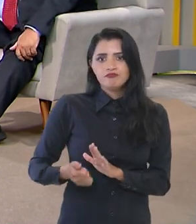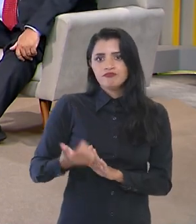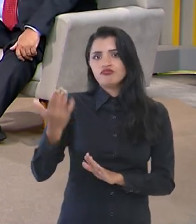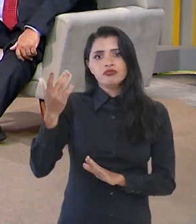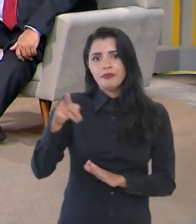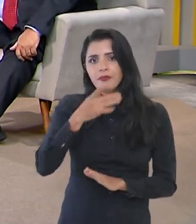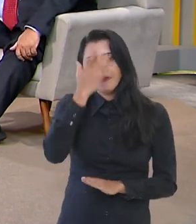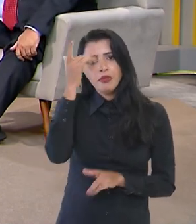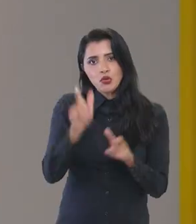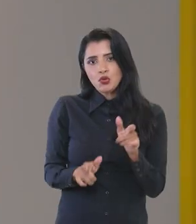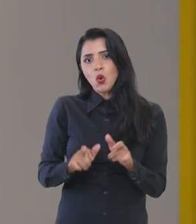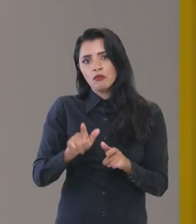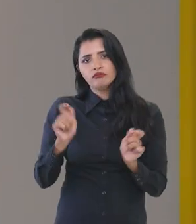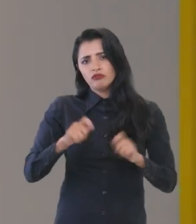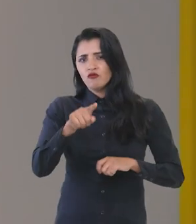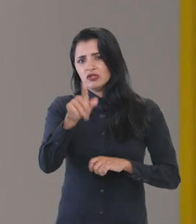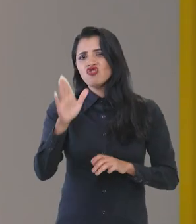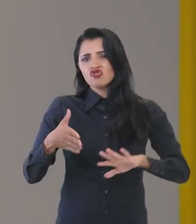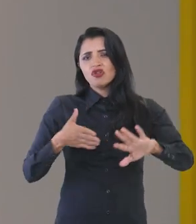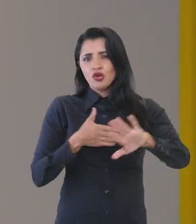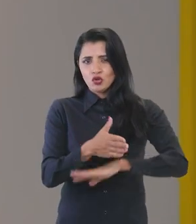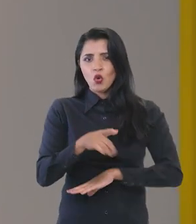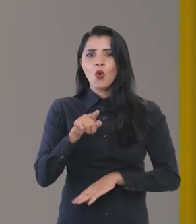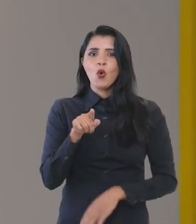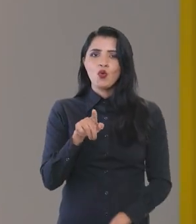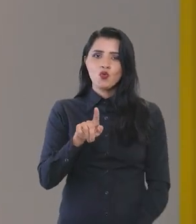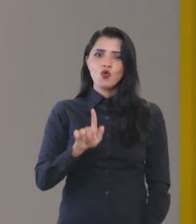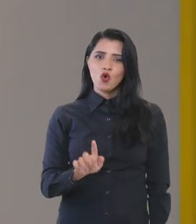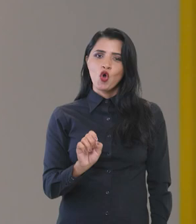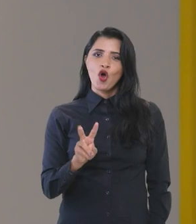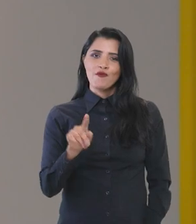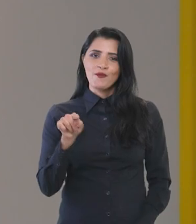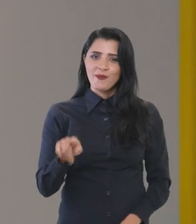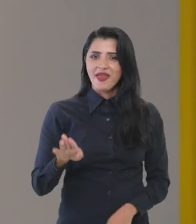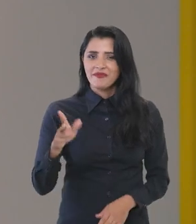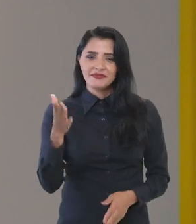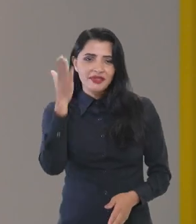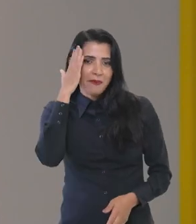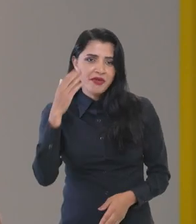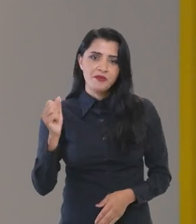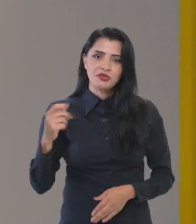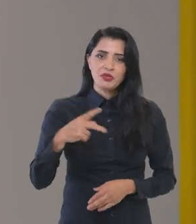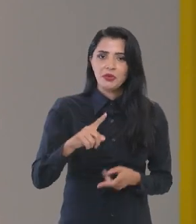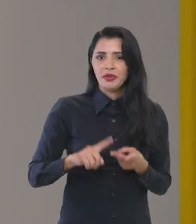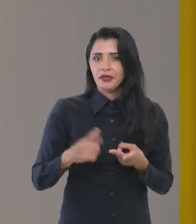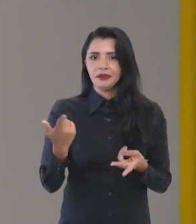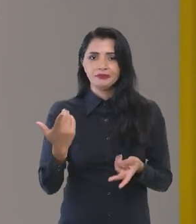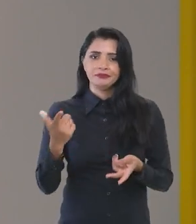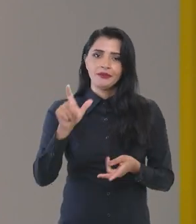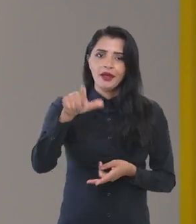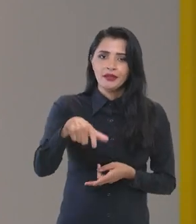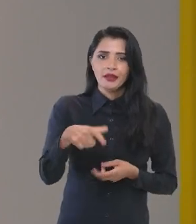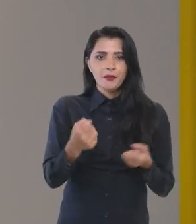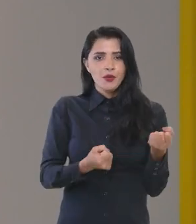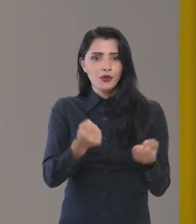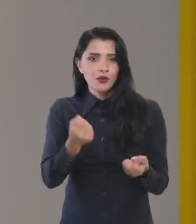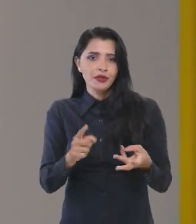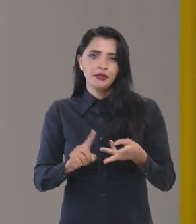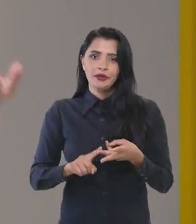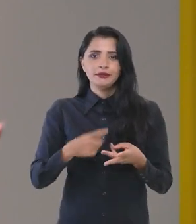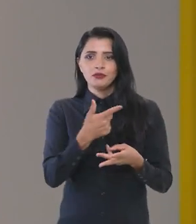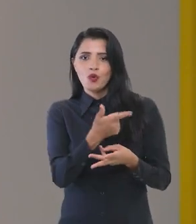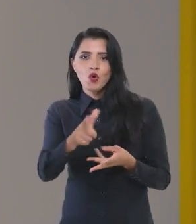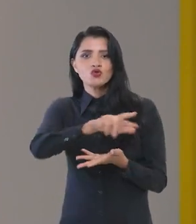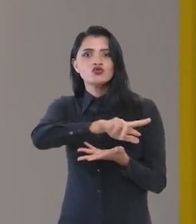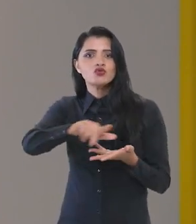provavelmente você já acessou o gov.br para saber da aposentadoria, para saber da carteira de motorista, para saber,